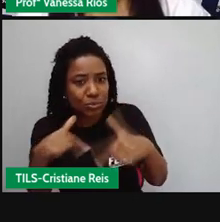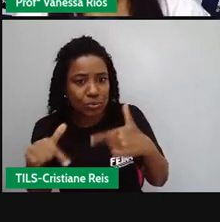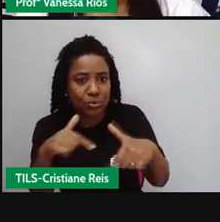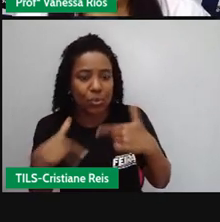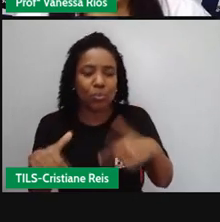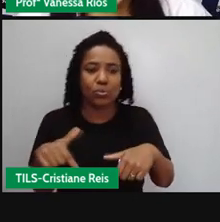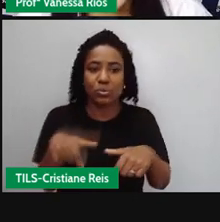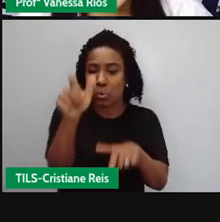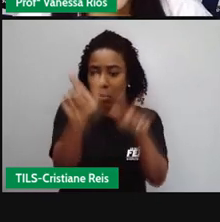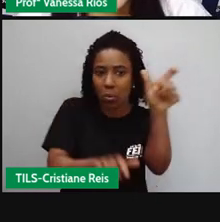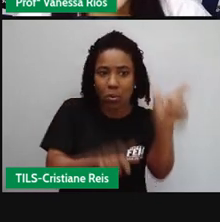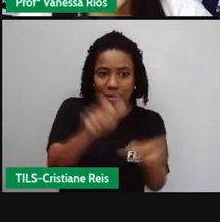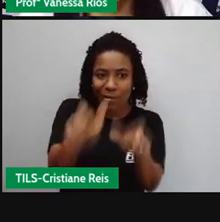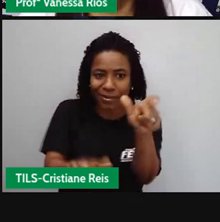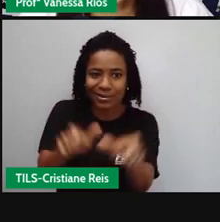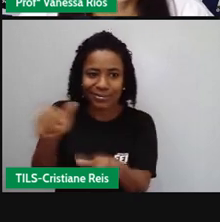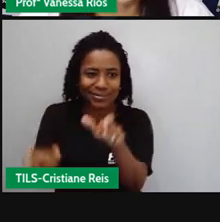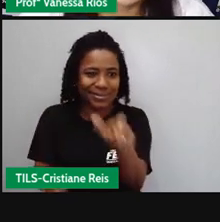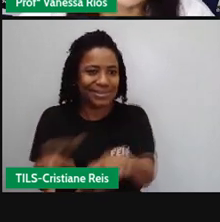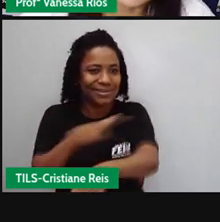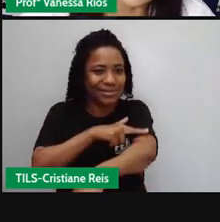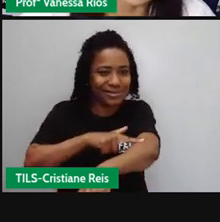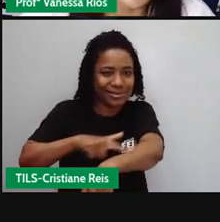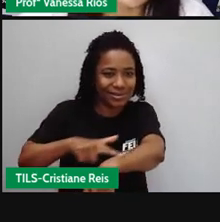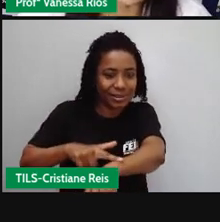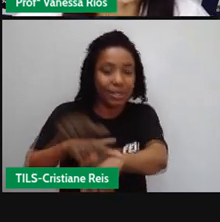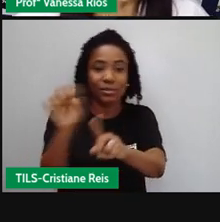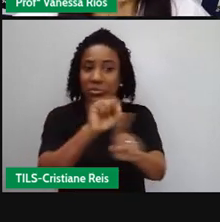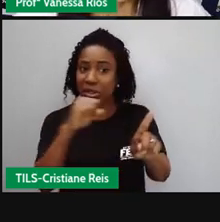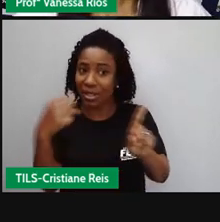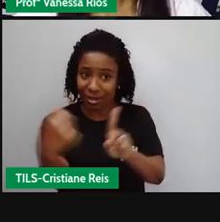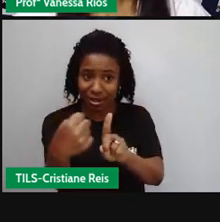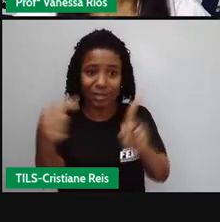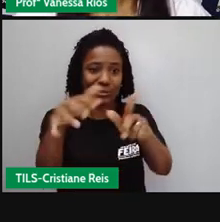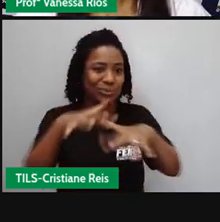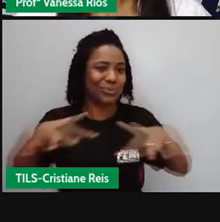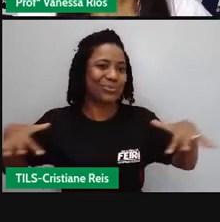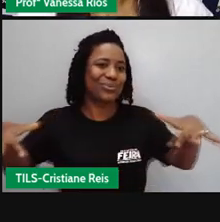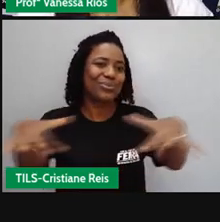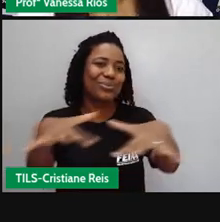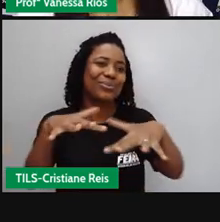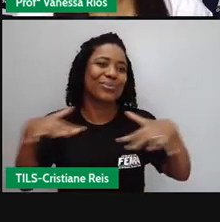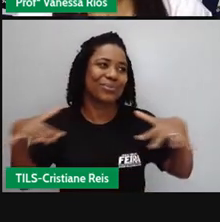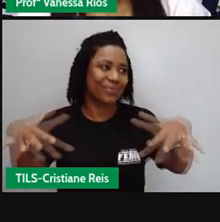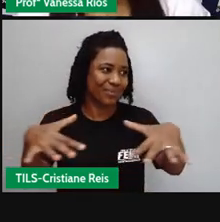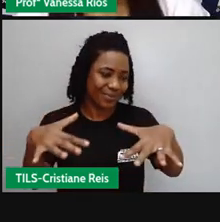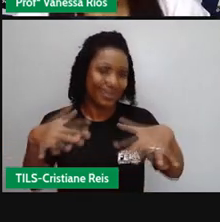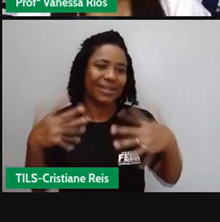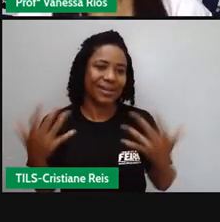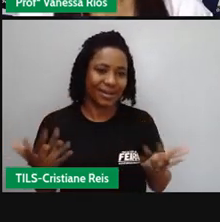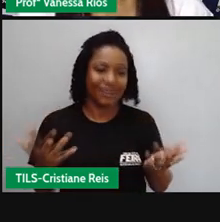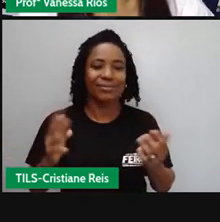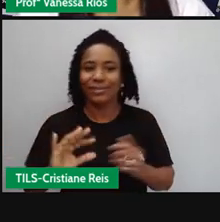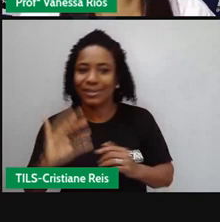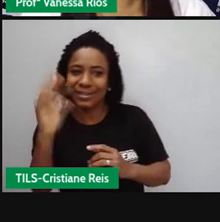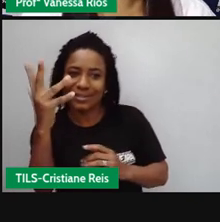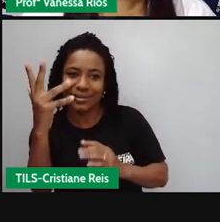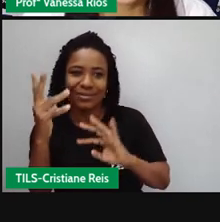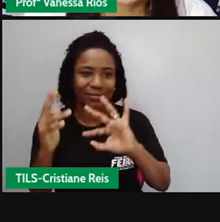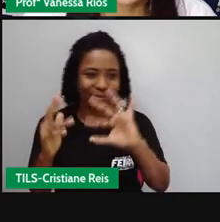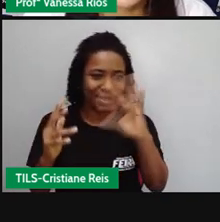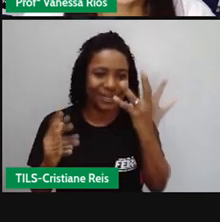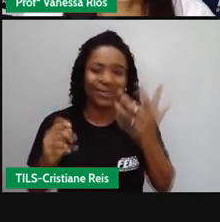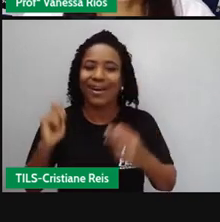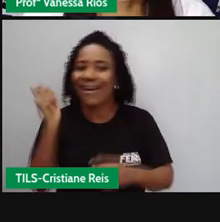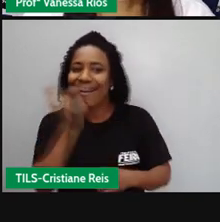comportamentos das pessoas ou da sociedade, através de fatos engraçados, de situações